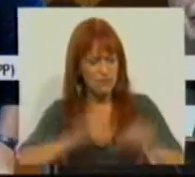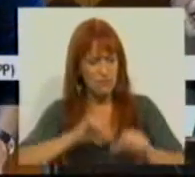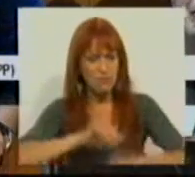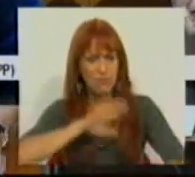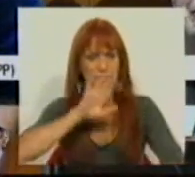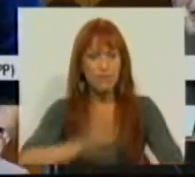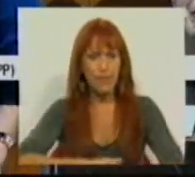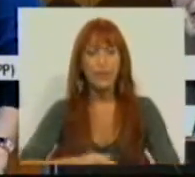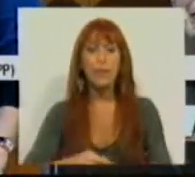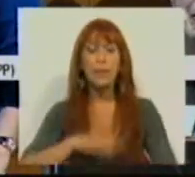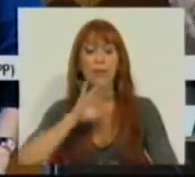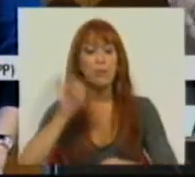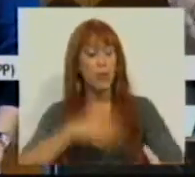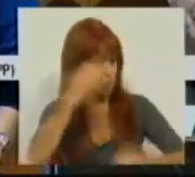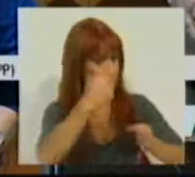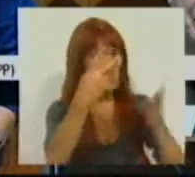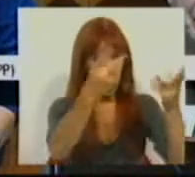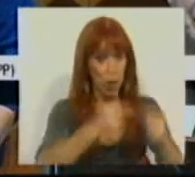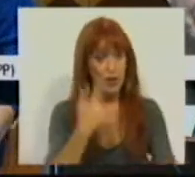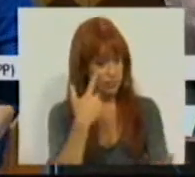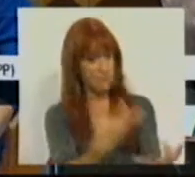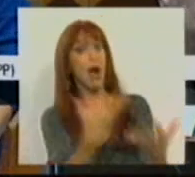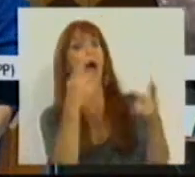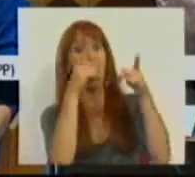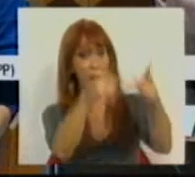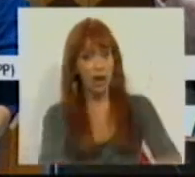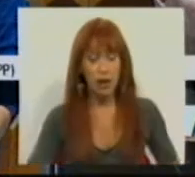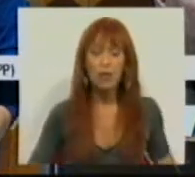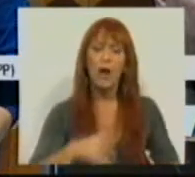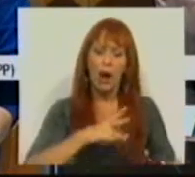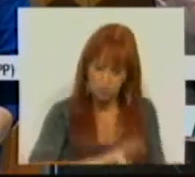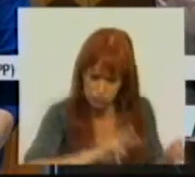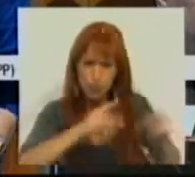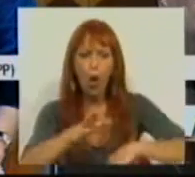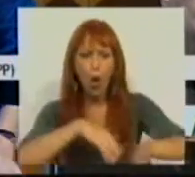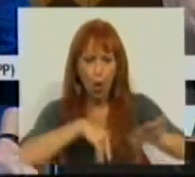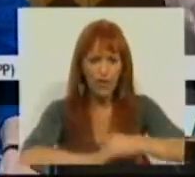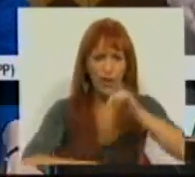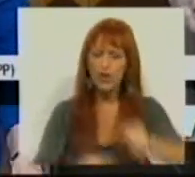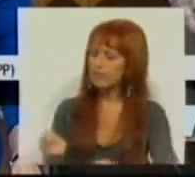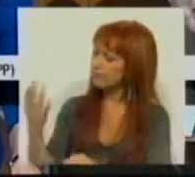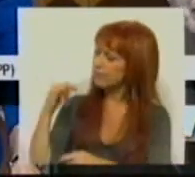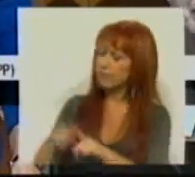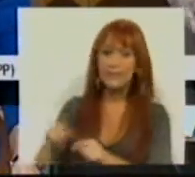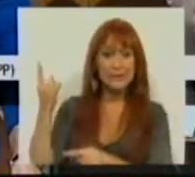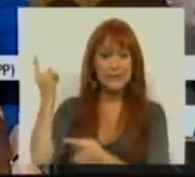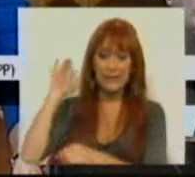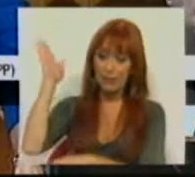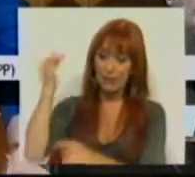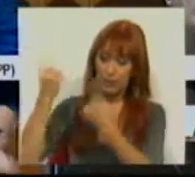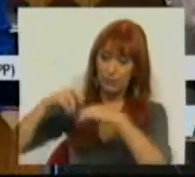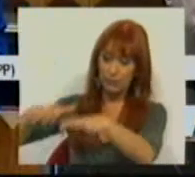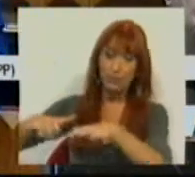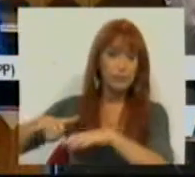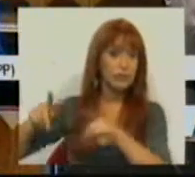O imperfeito que o Tribunal de Contas constatou e quis corrigir e feio recentemente numa sessão plenária